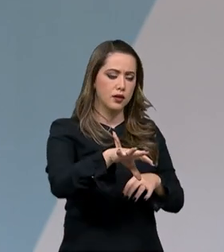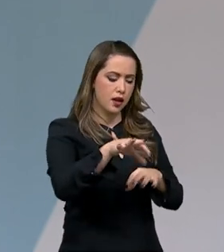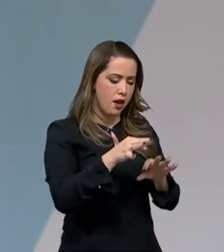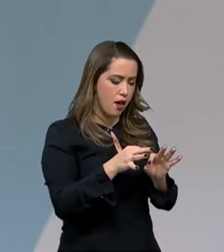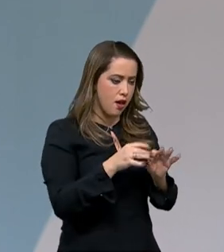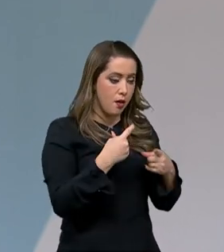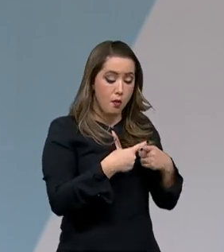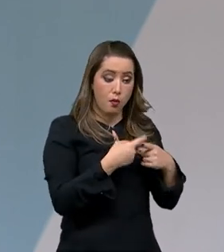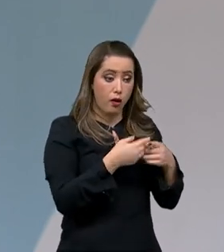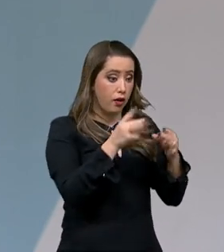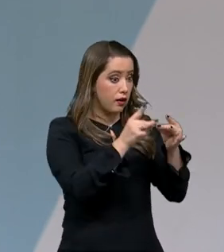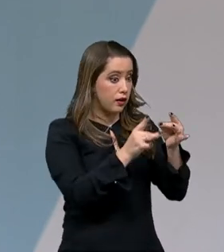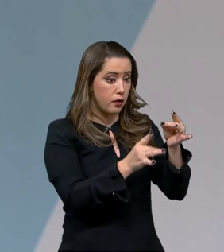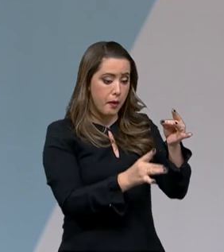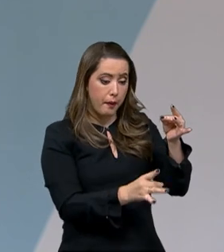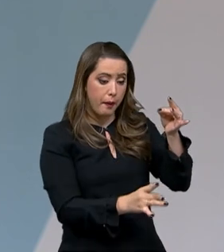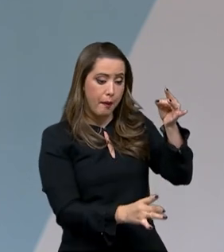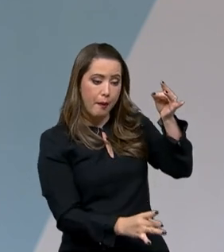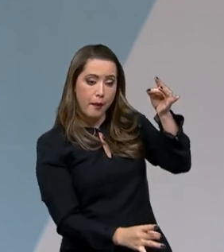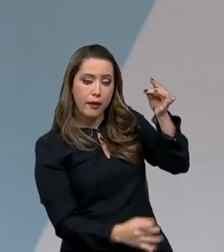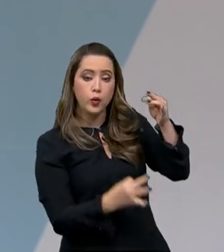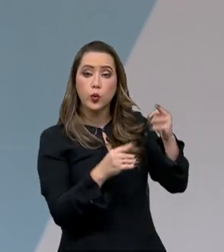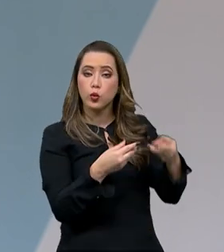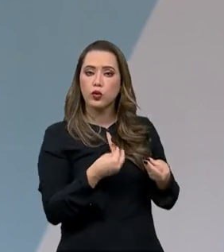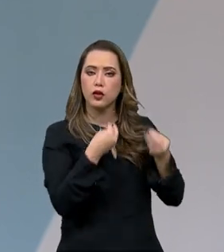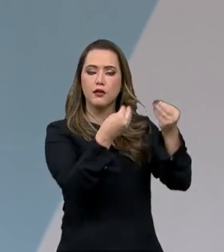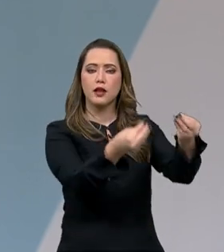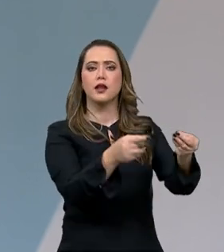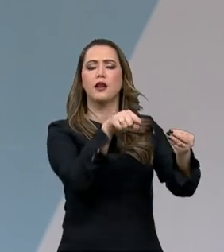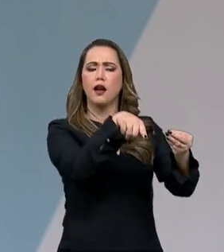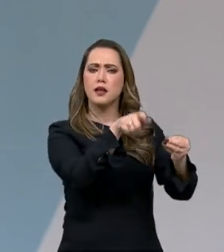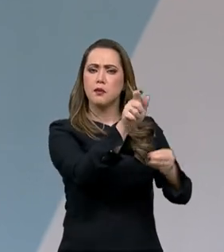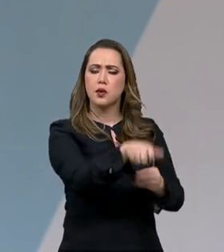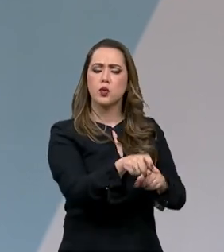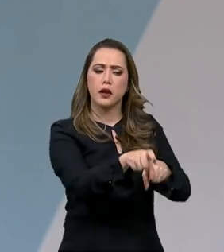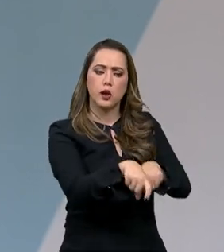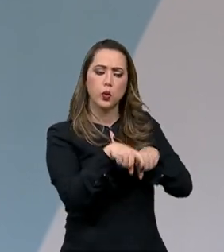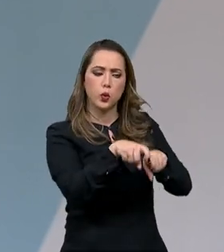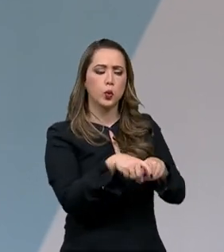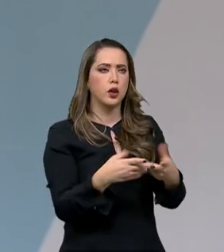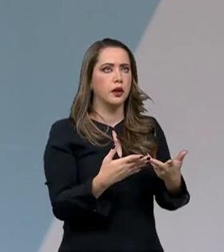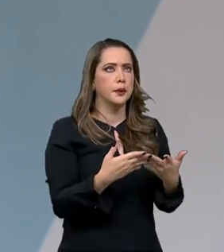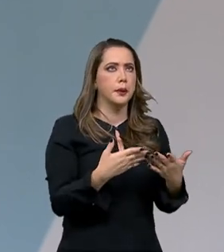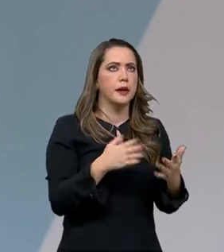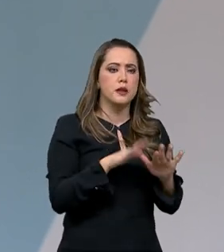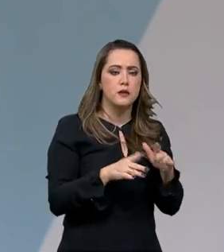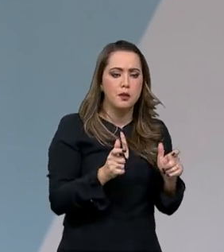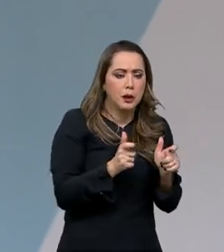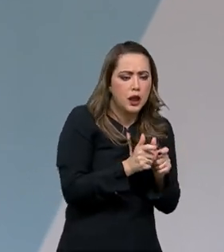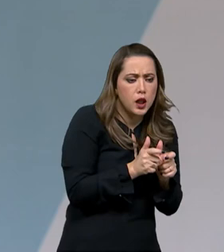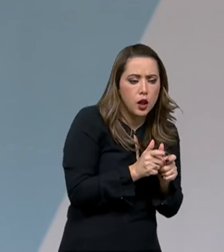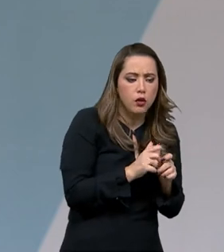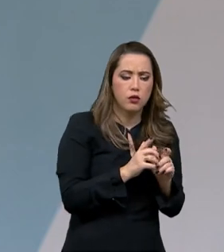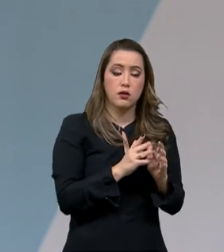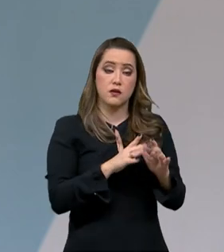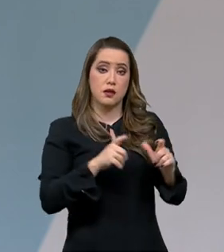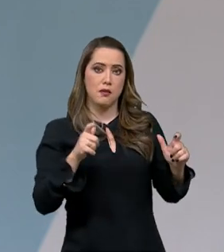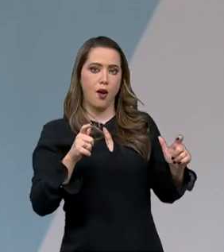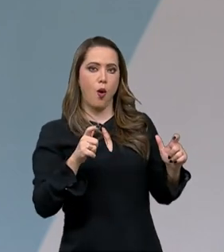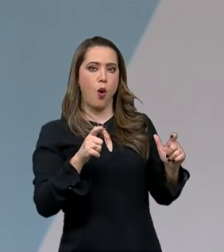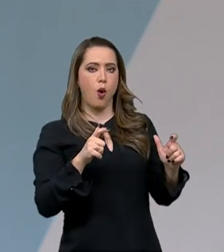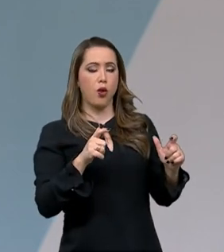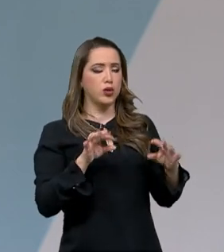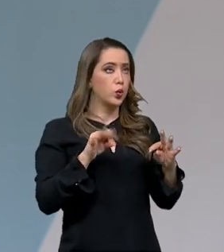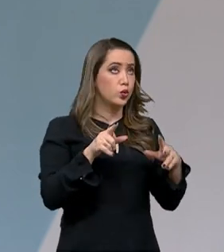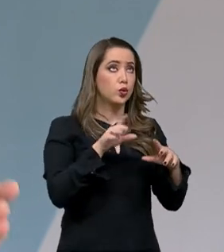que toda essa tecnologia chegue ao produtor, seja ele pequeno, médio, grande, do norte, nordeste, do sul,